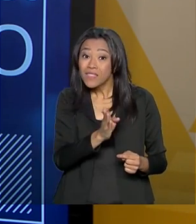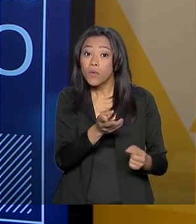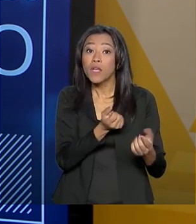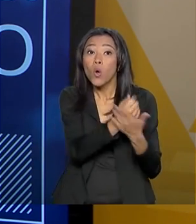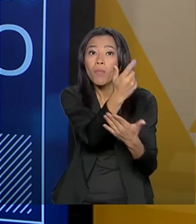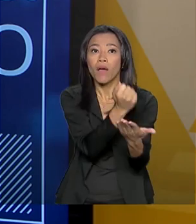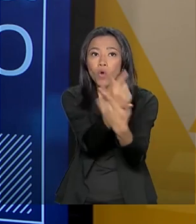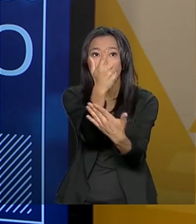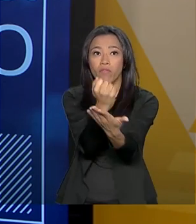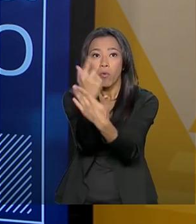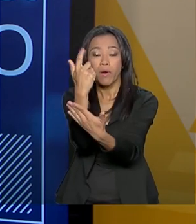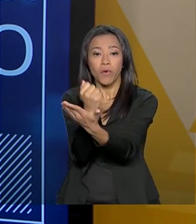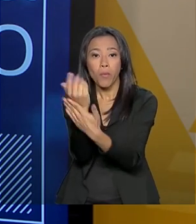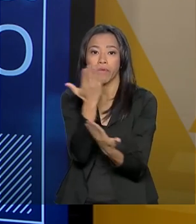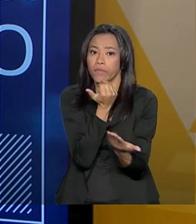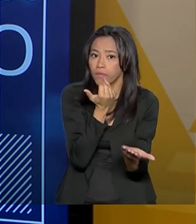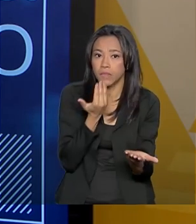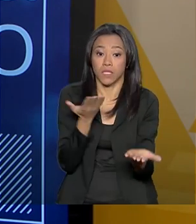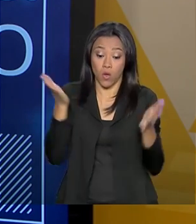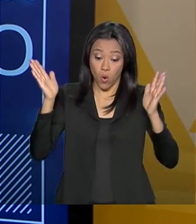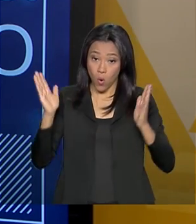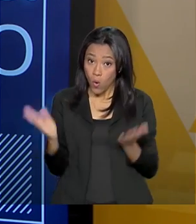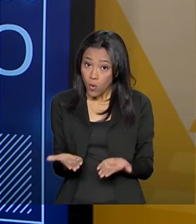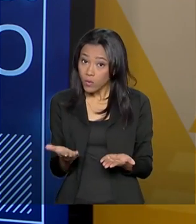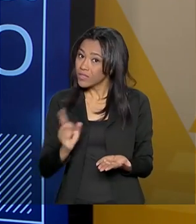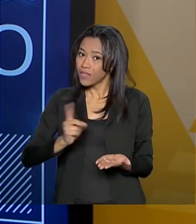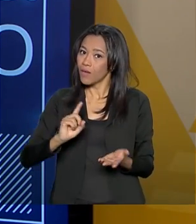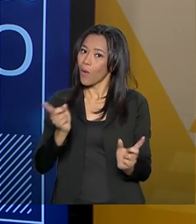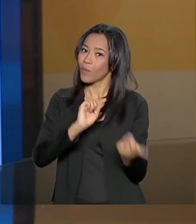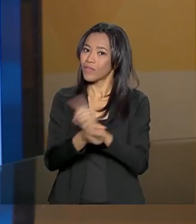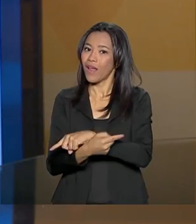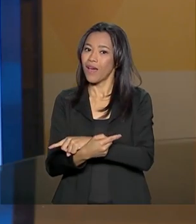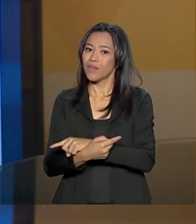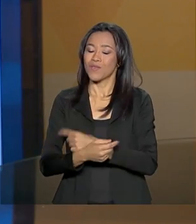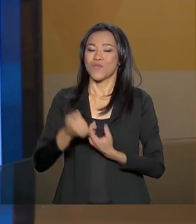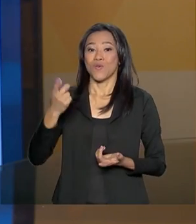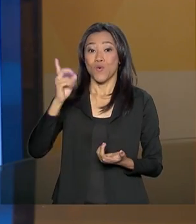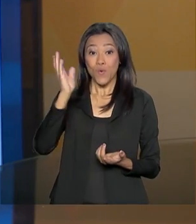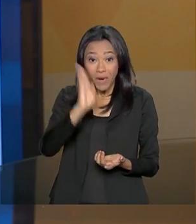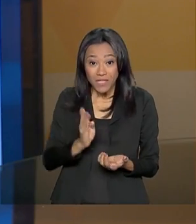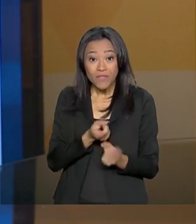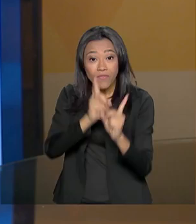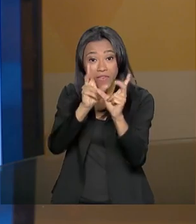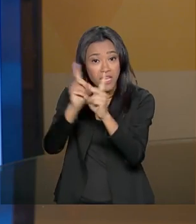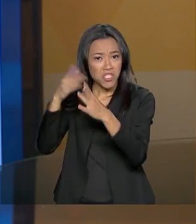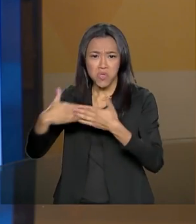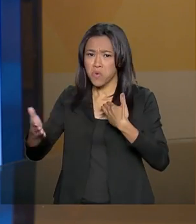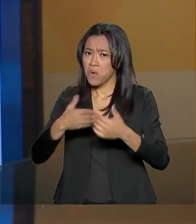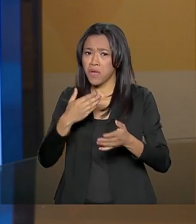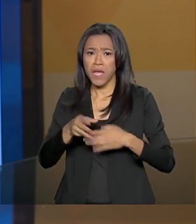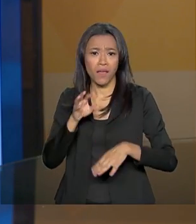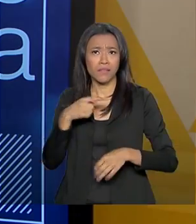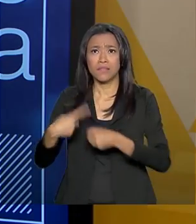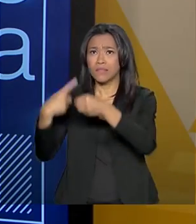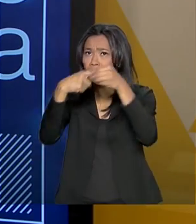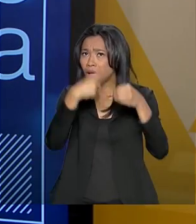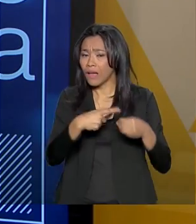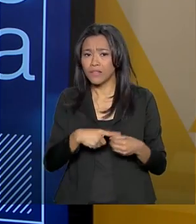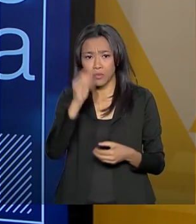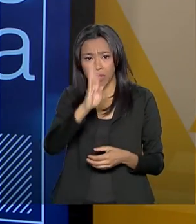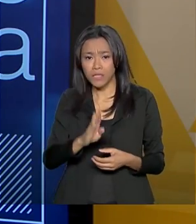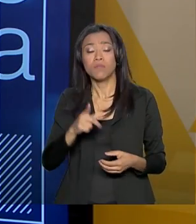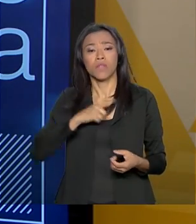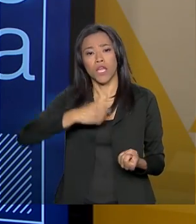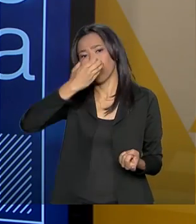somos exportadores. Hoje nós vamos ao supermercado, em qualquer cidade do Brasil, a gente acha frutas durante o ano inteiro,